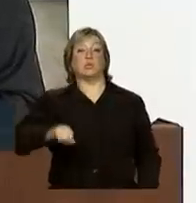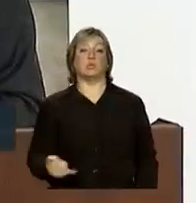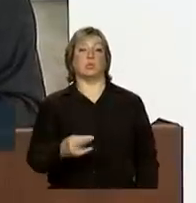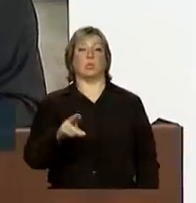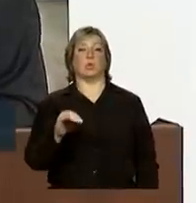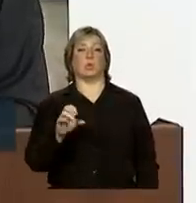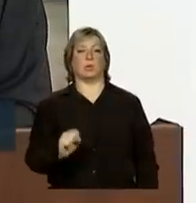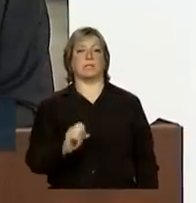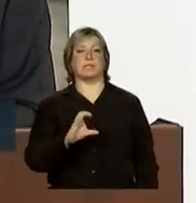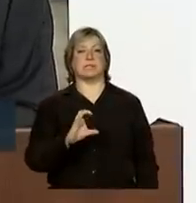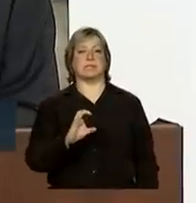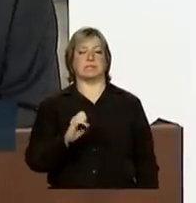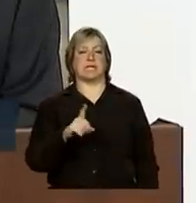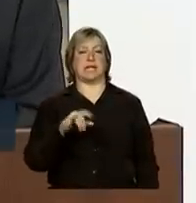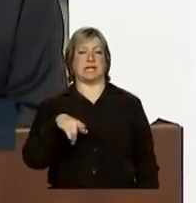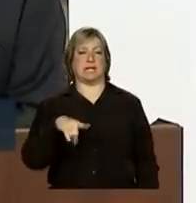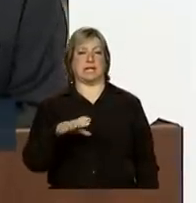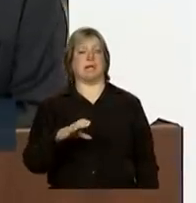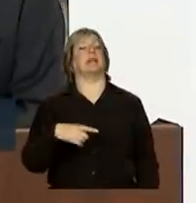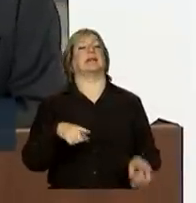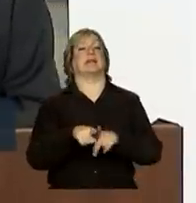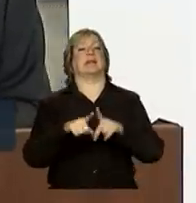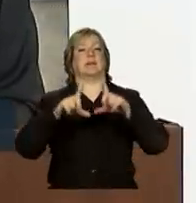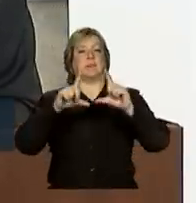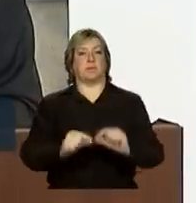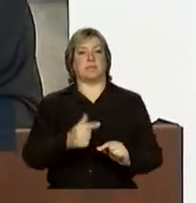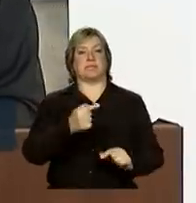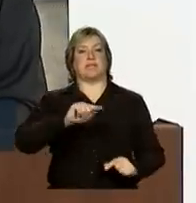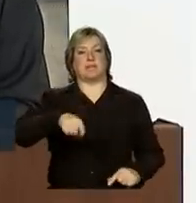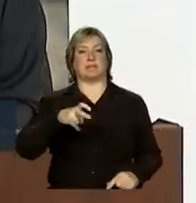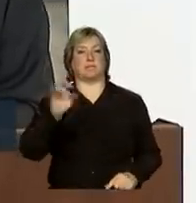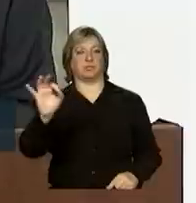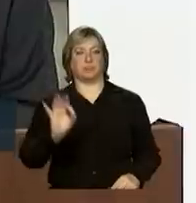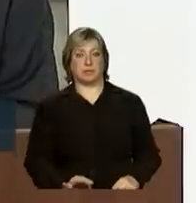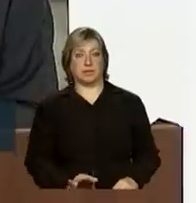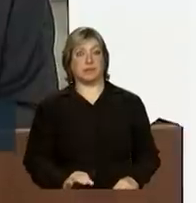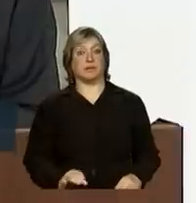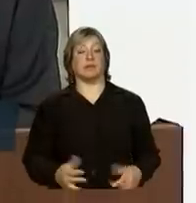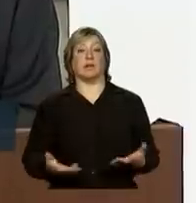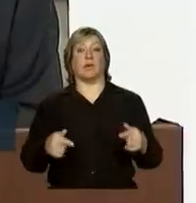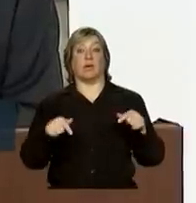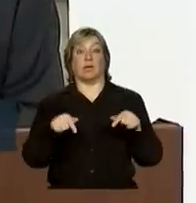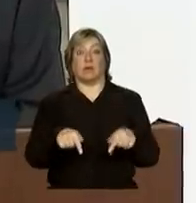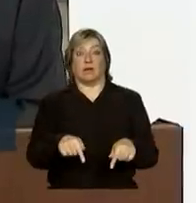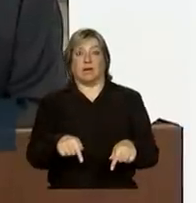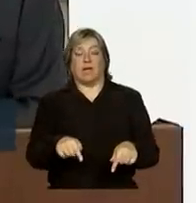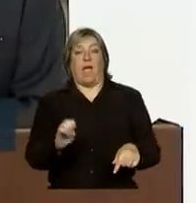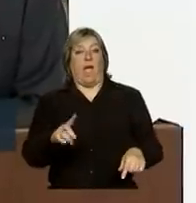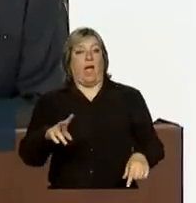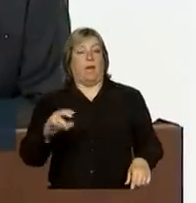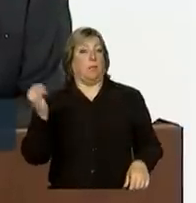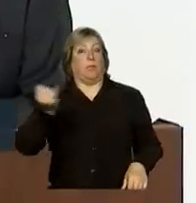Selic caiu para 7,5%, eu diria que esse é um patamar histórico,